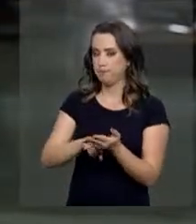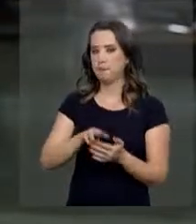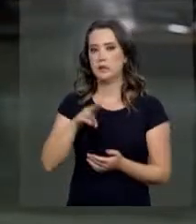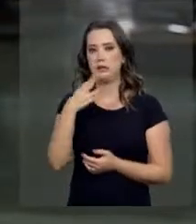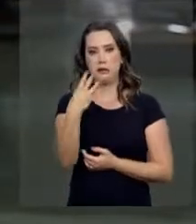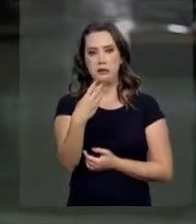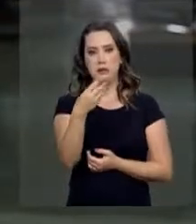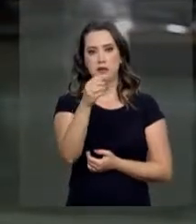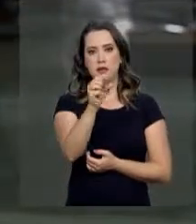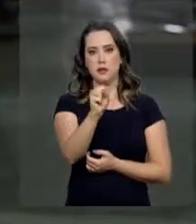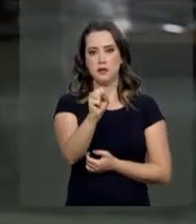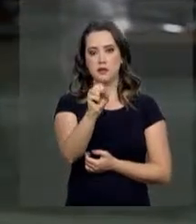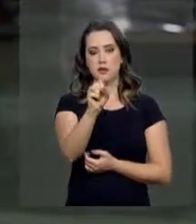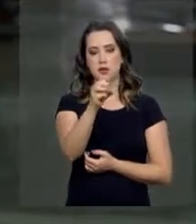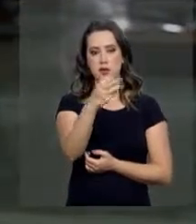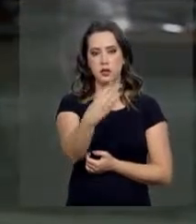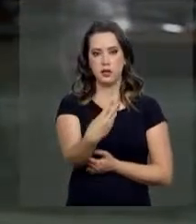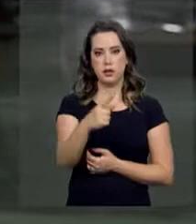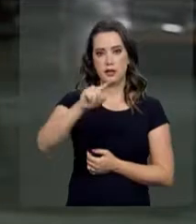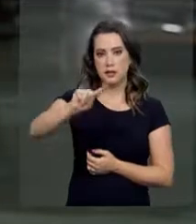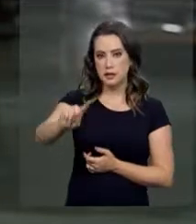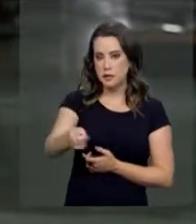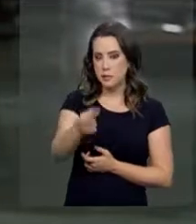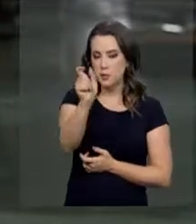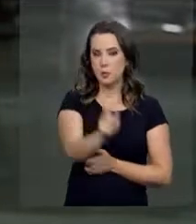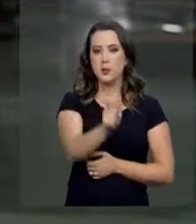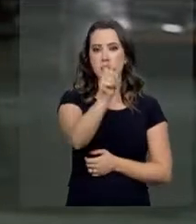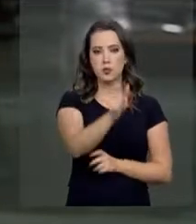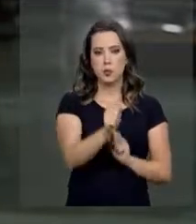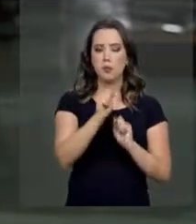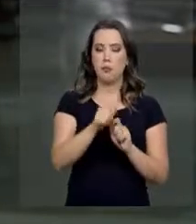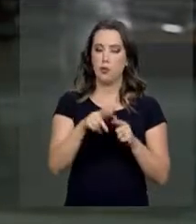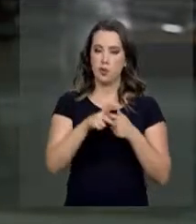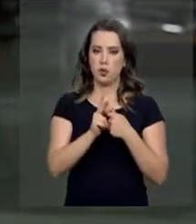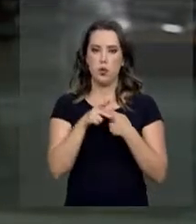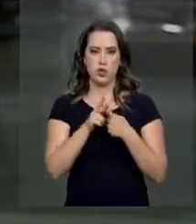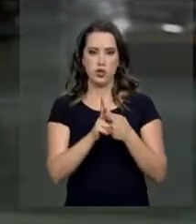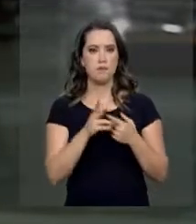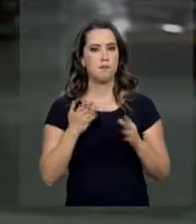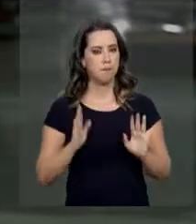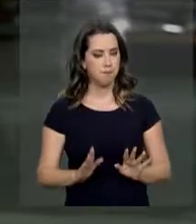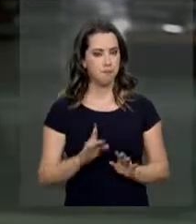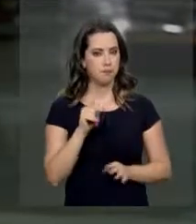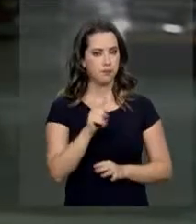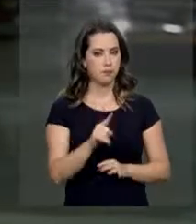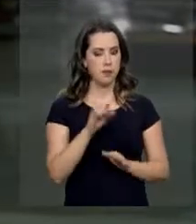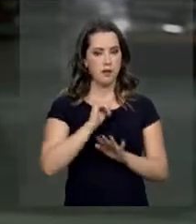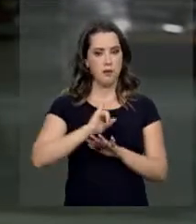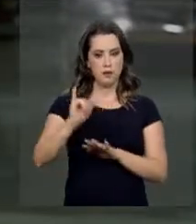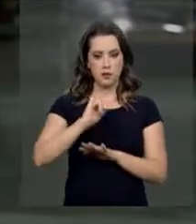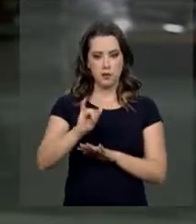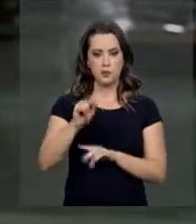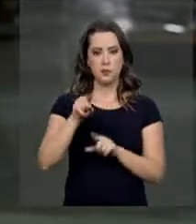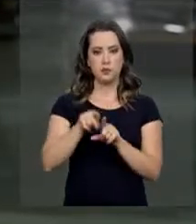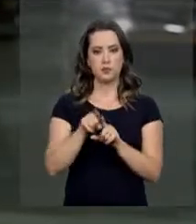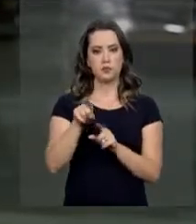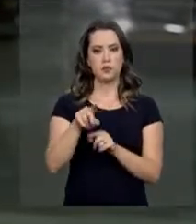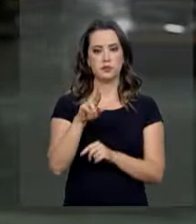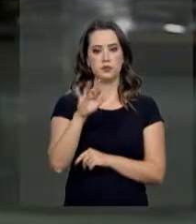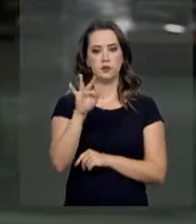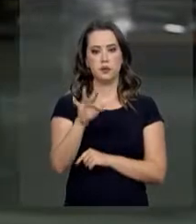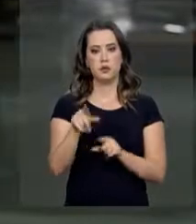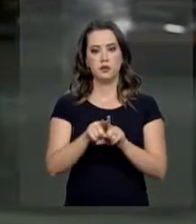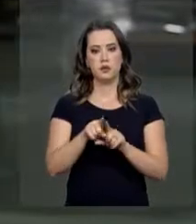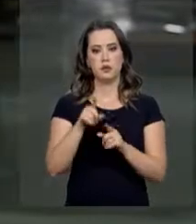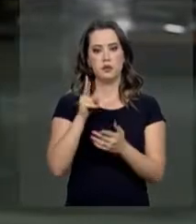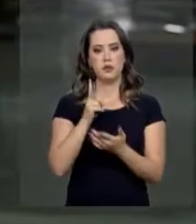mil contribuintes que ainda podem fazer essas correções. São declarações, segundo a Receita Federal,